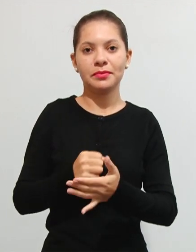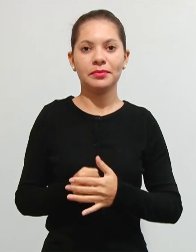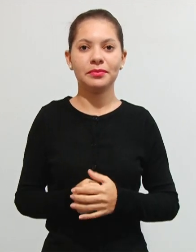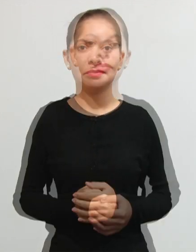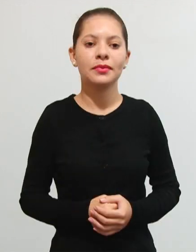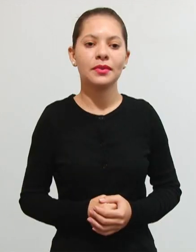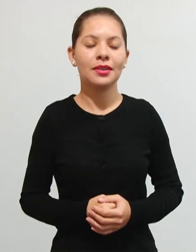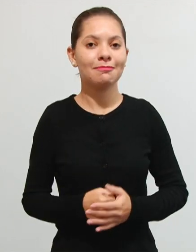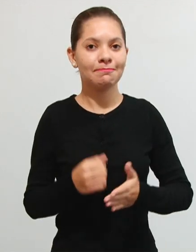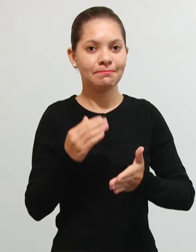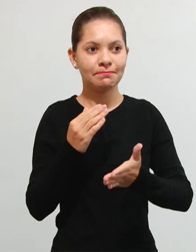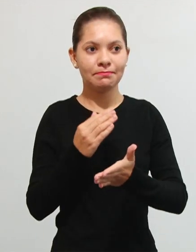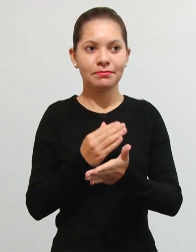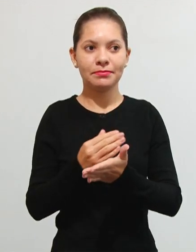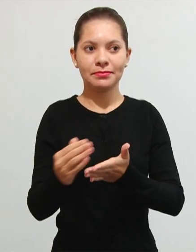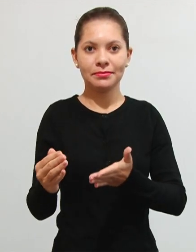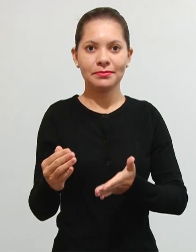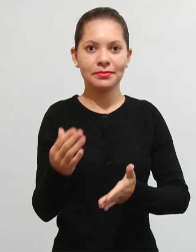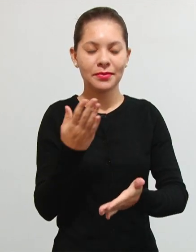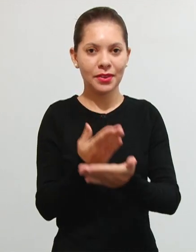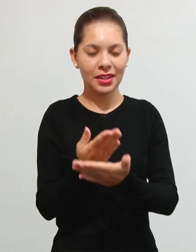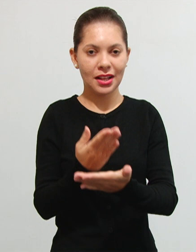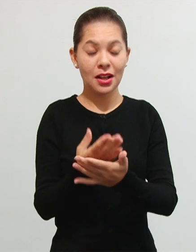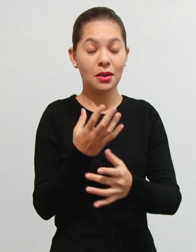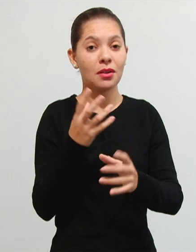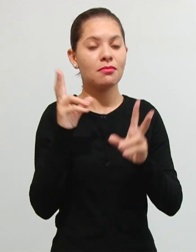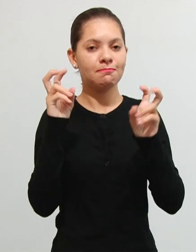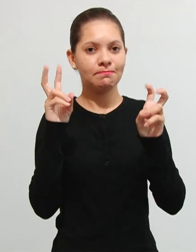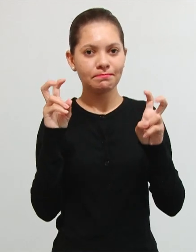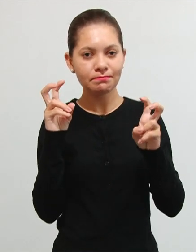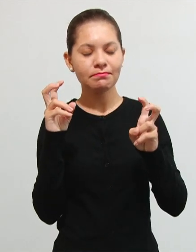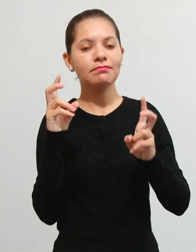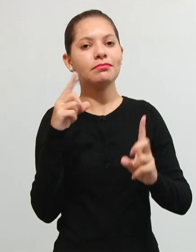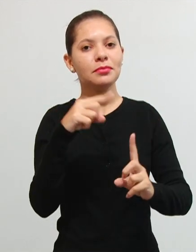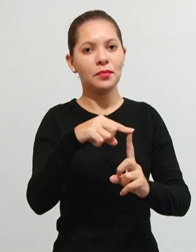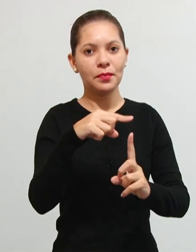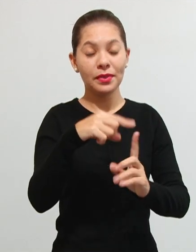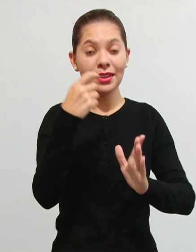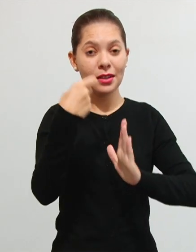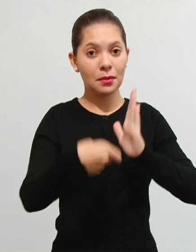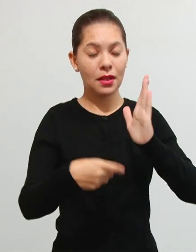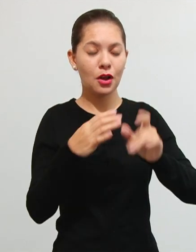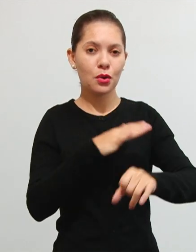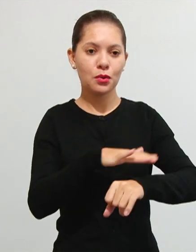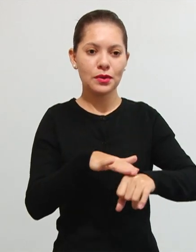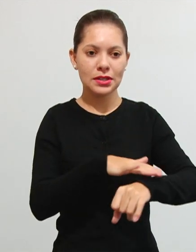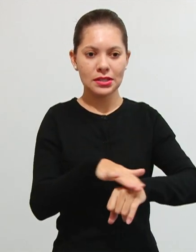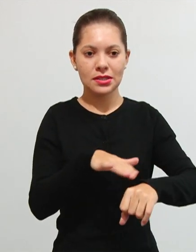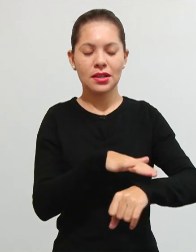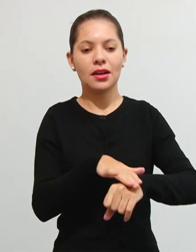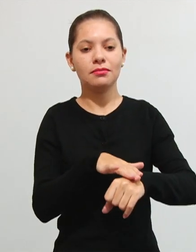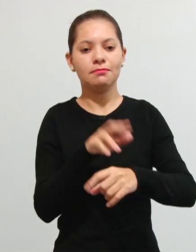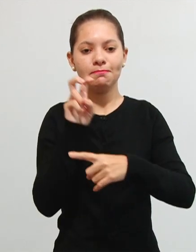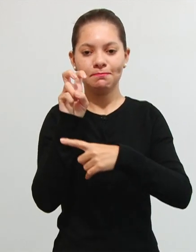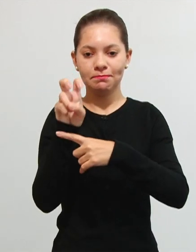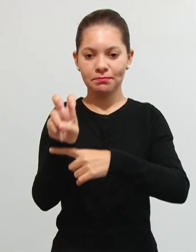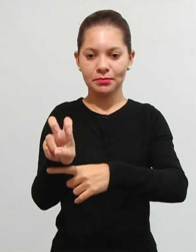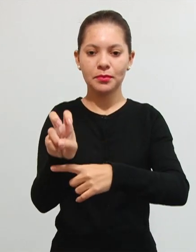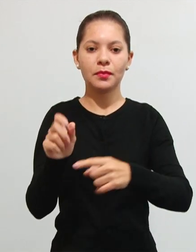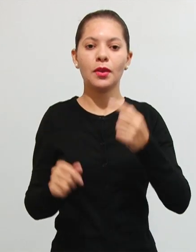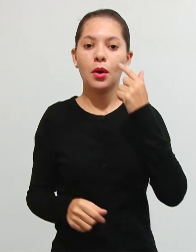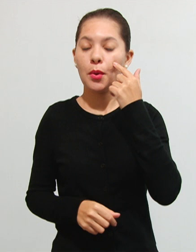vamos dando continuidade aqui na nossa aula sobre espécies tributárias vamos conversar agora sobre empréstimos compulsórios, tá?